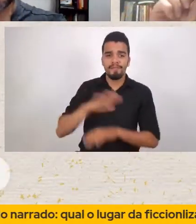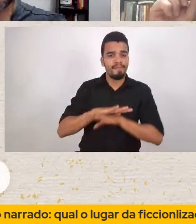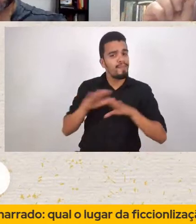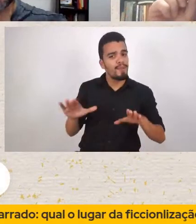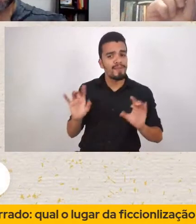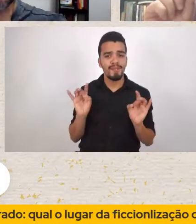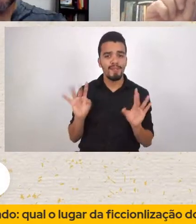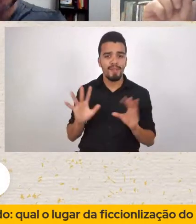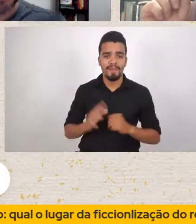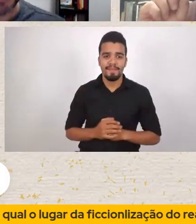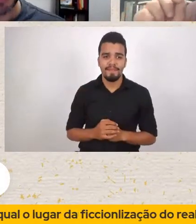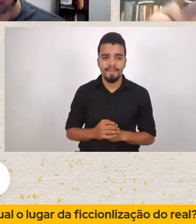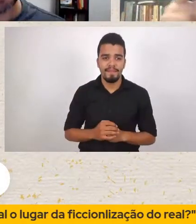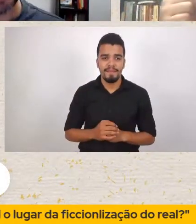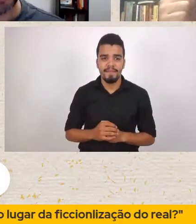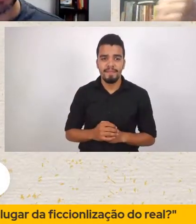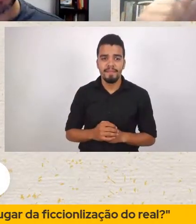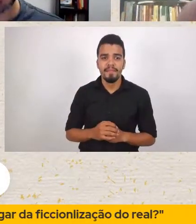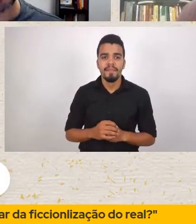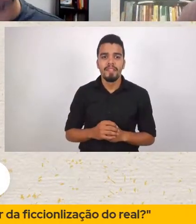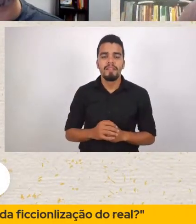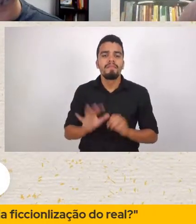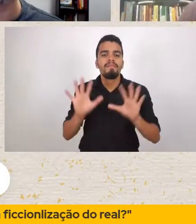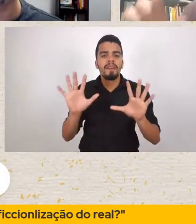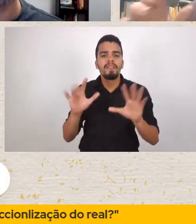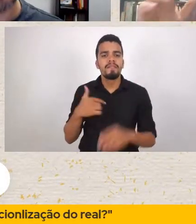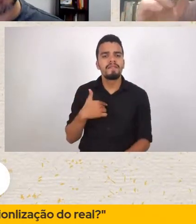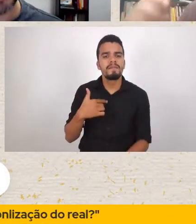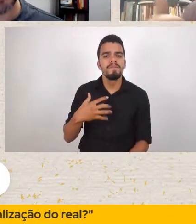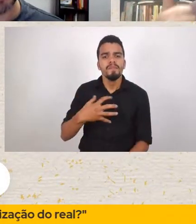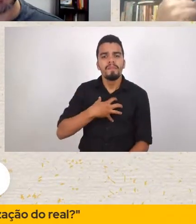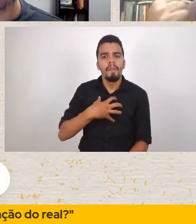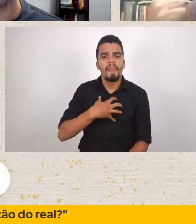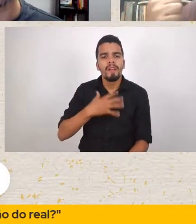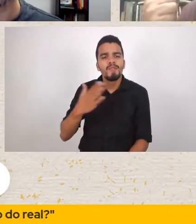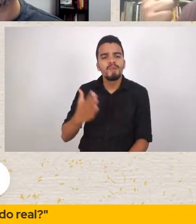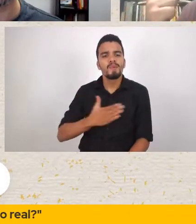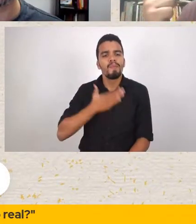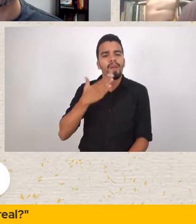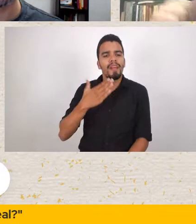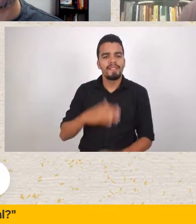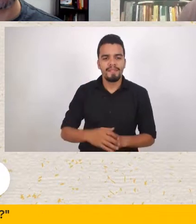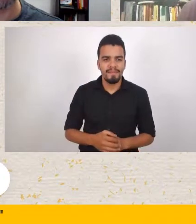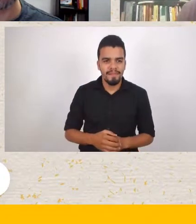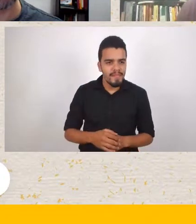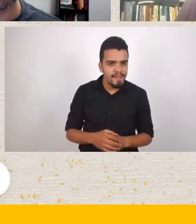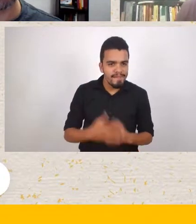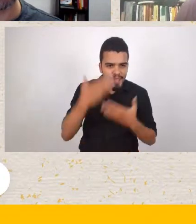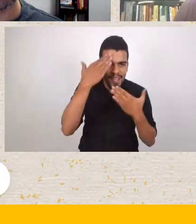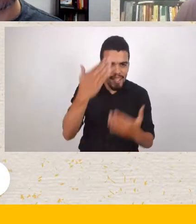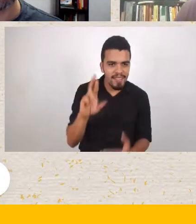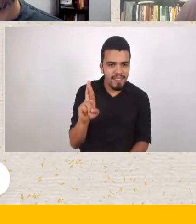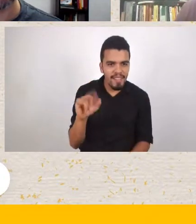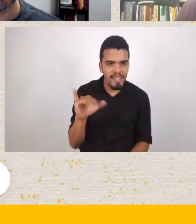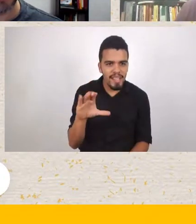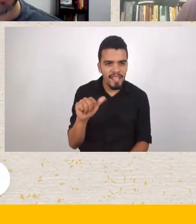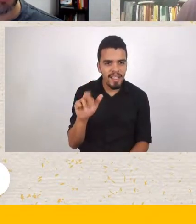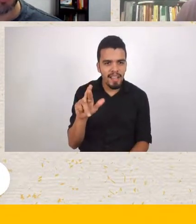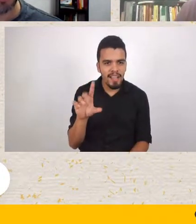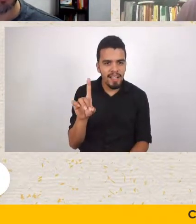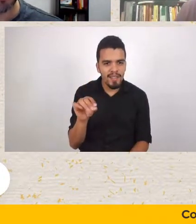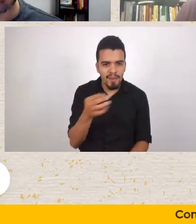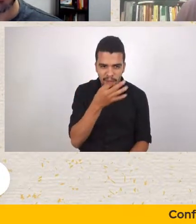mais Me apavora Nesse Obrigado Ricardo Nesse imbecil Que surgiu Lá na